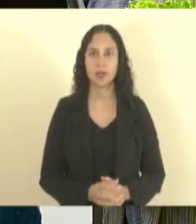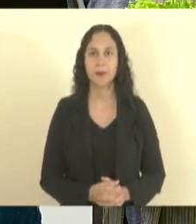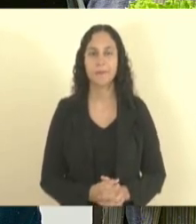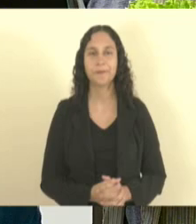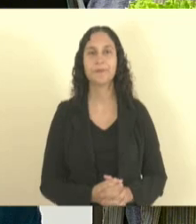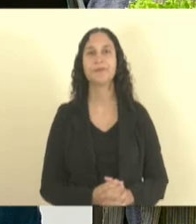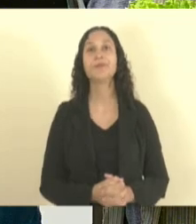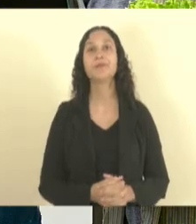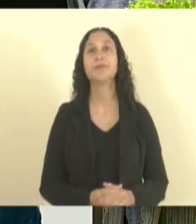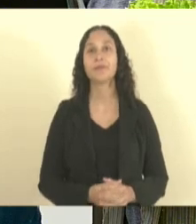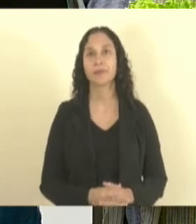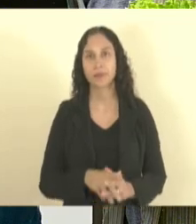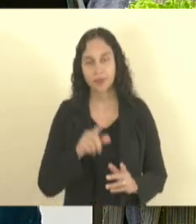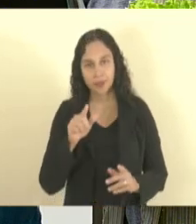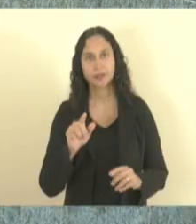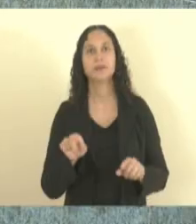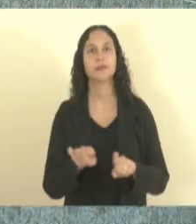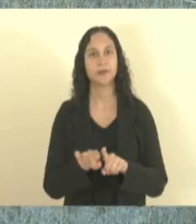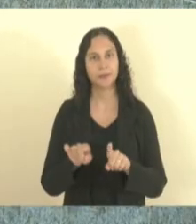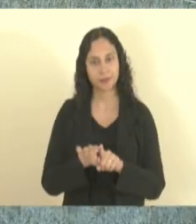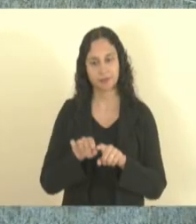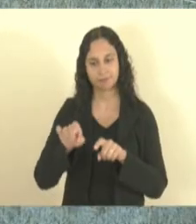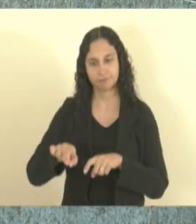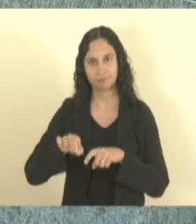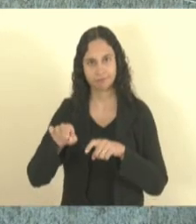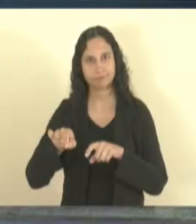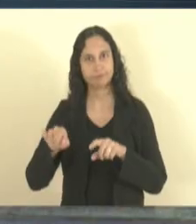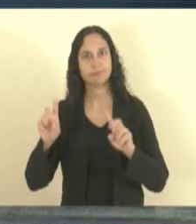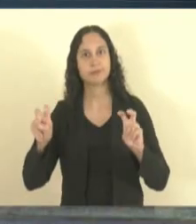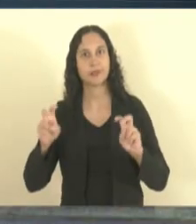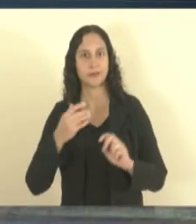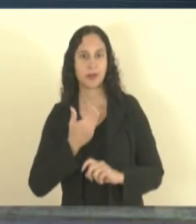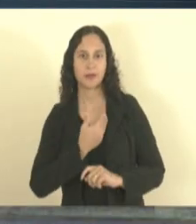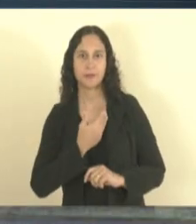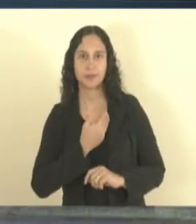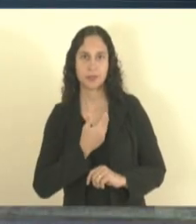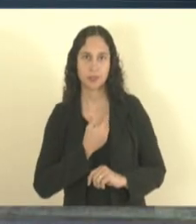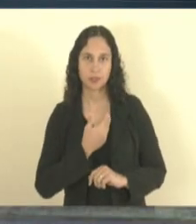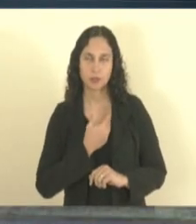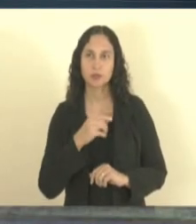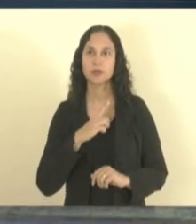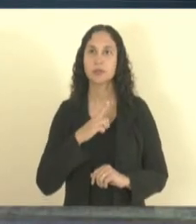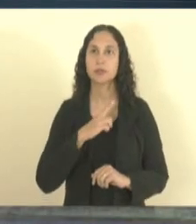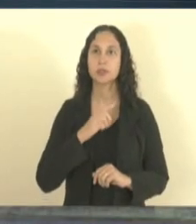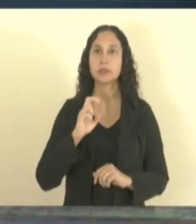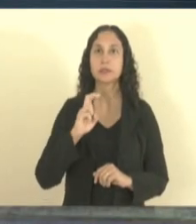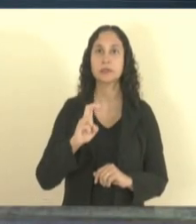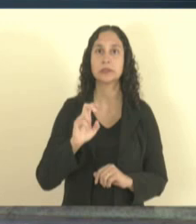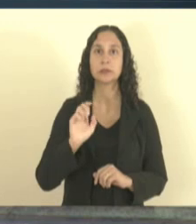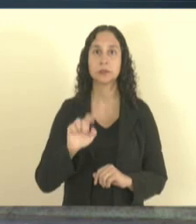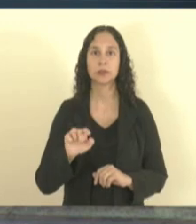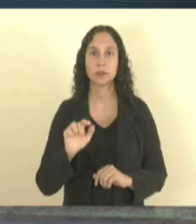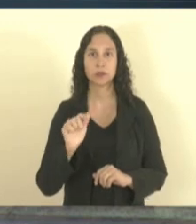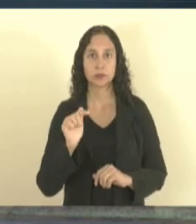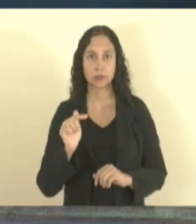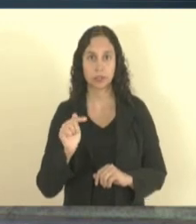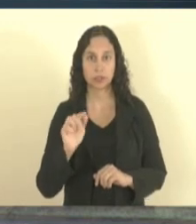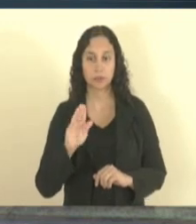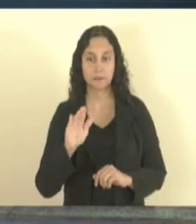Agro Amigo a mesma coisa, nós temos 5,7 bilhões